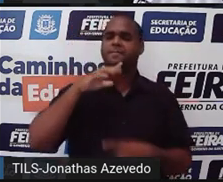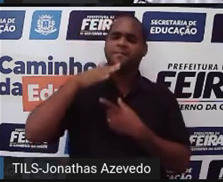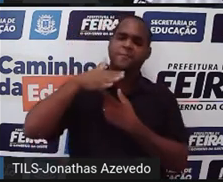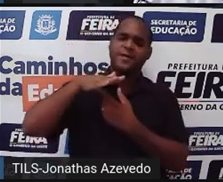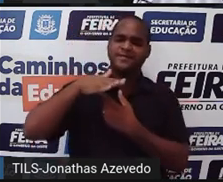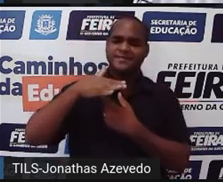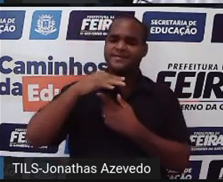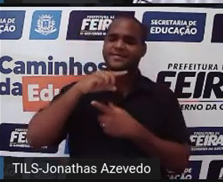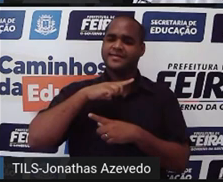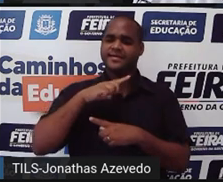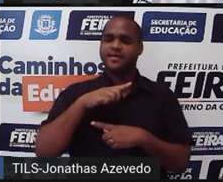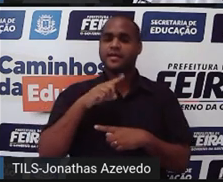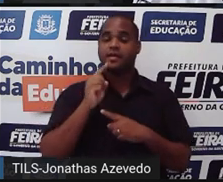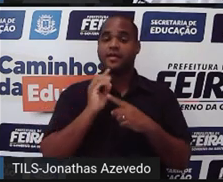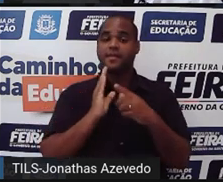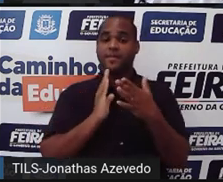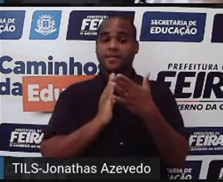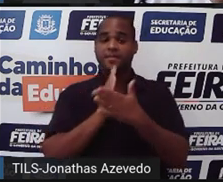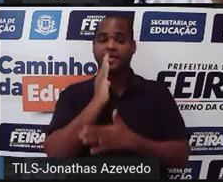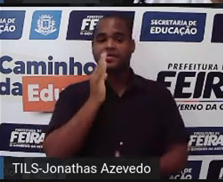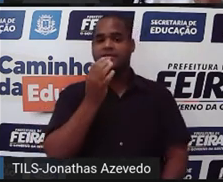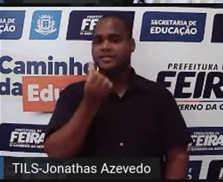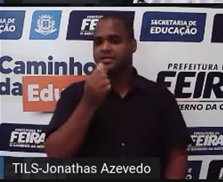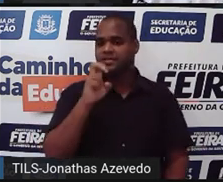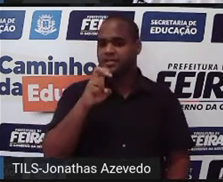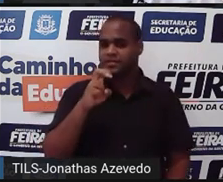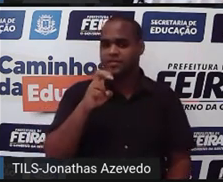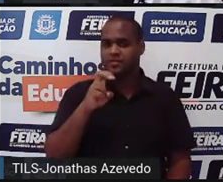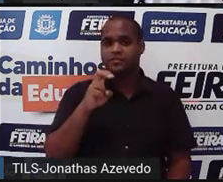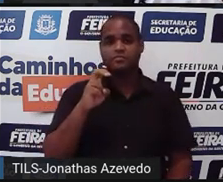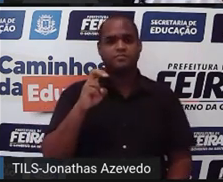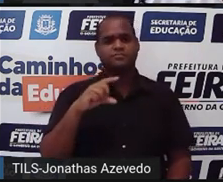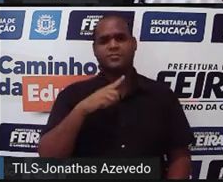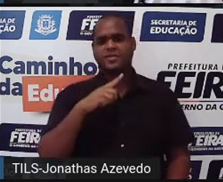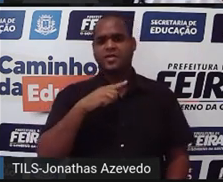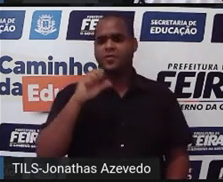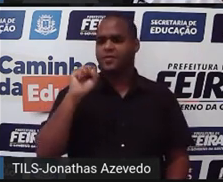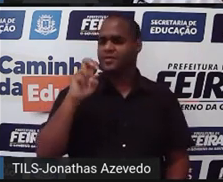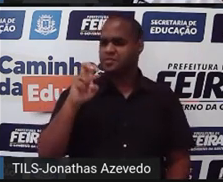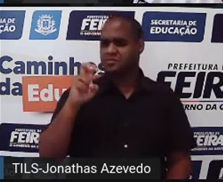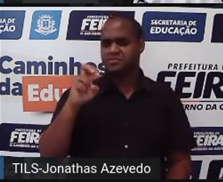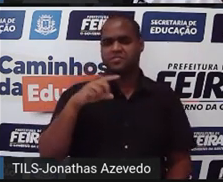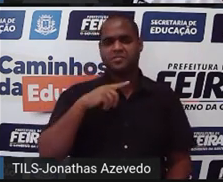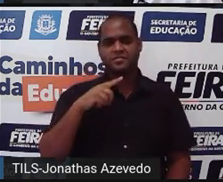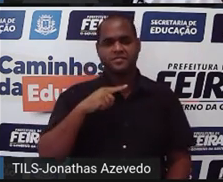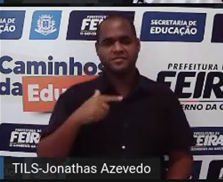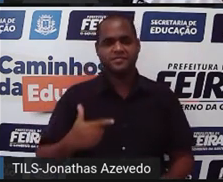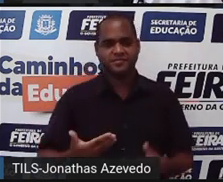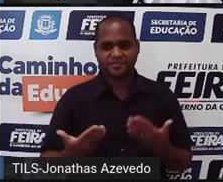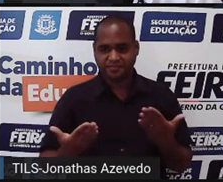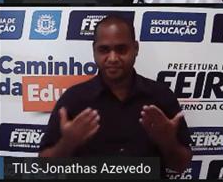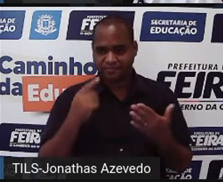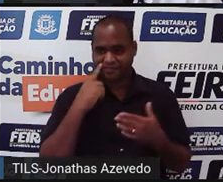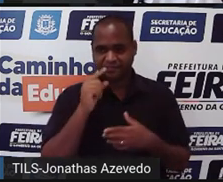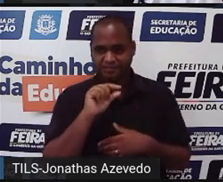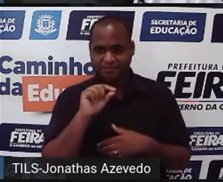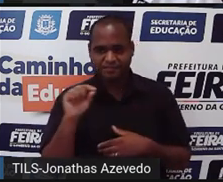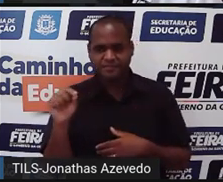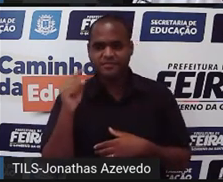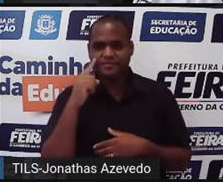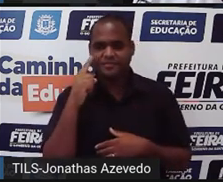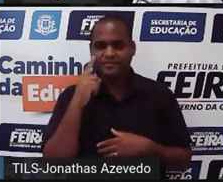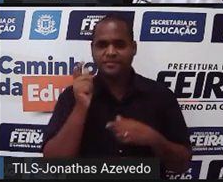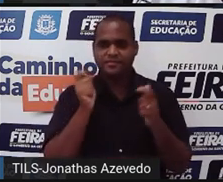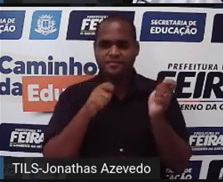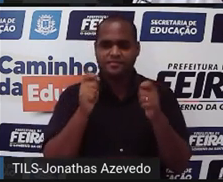menos ó passou do 75 um pouco acima vai ser mais ou menos 85 então só vou colocar umas linhas ali para indicar